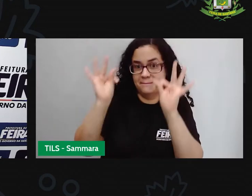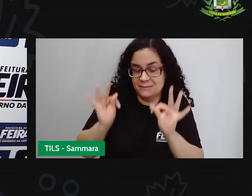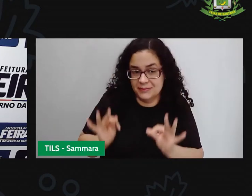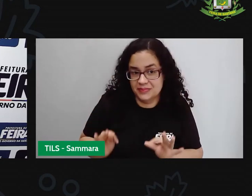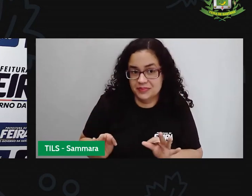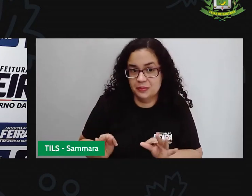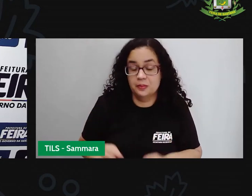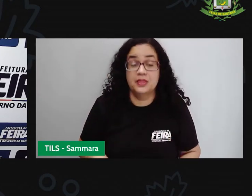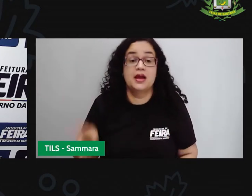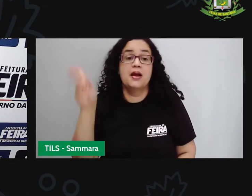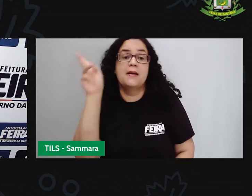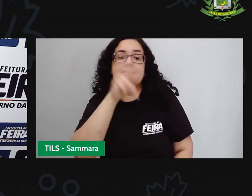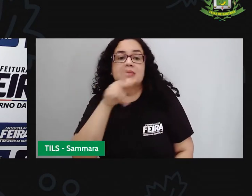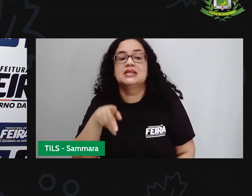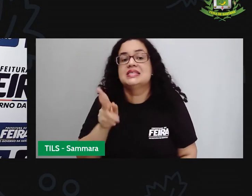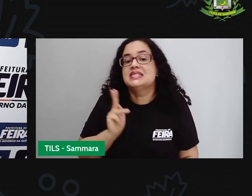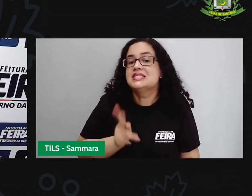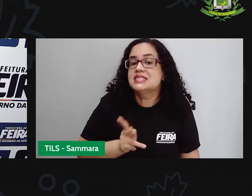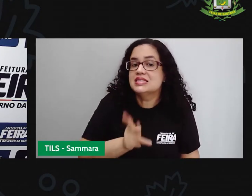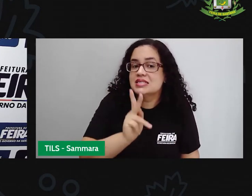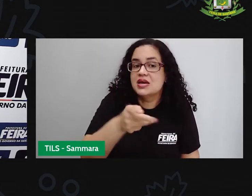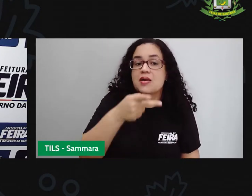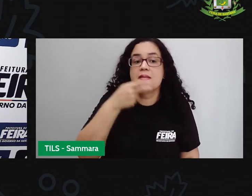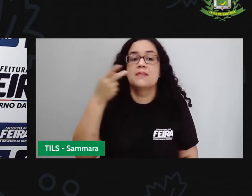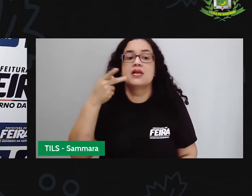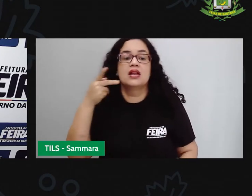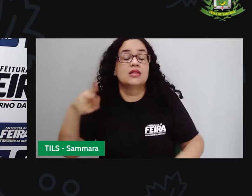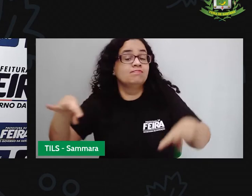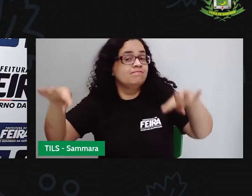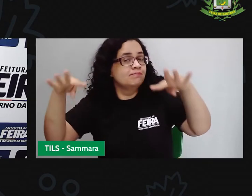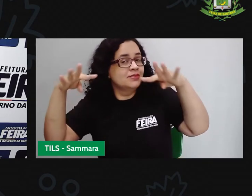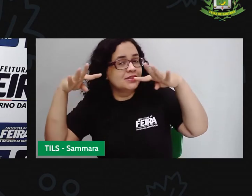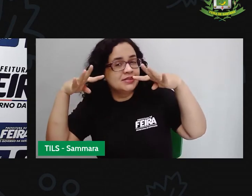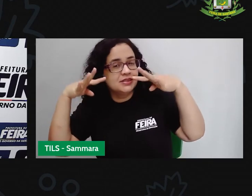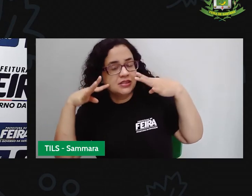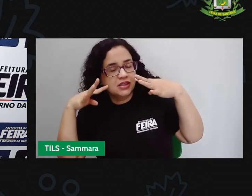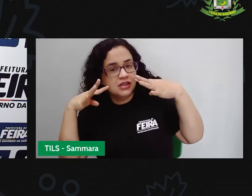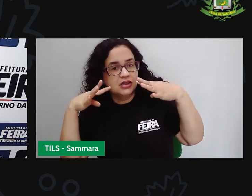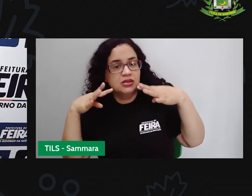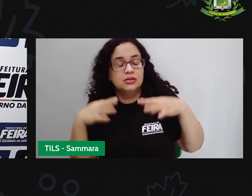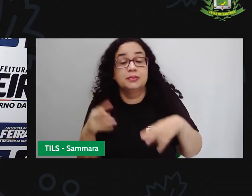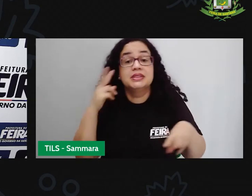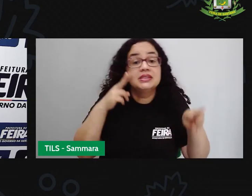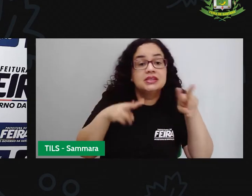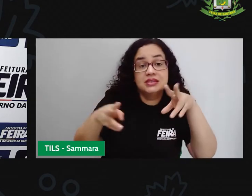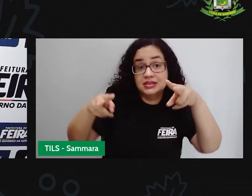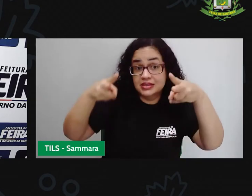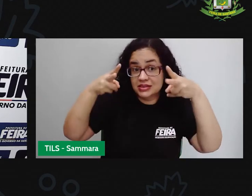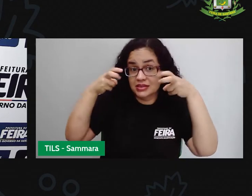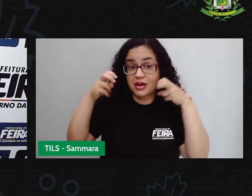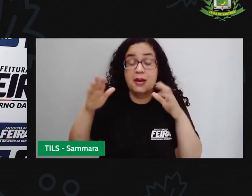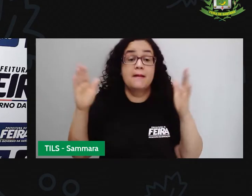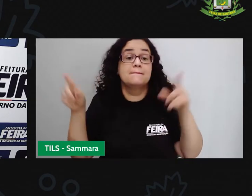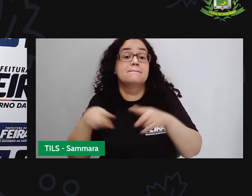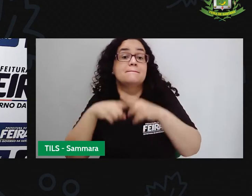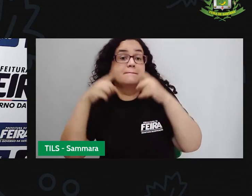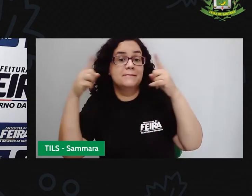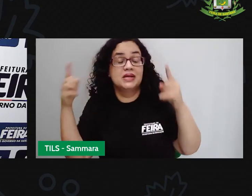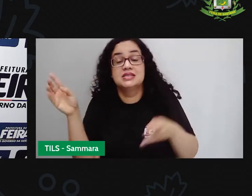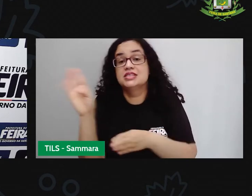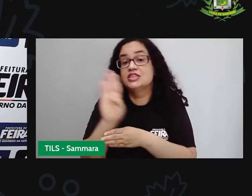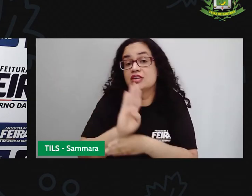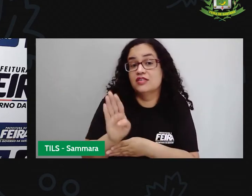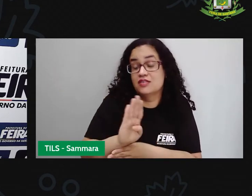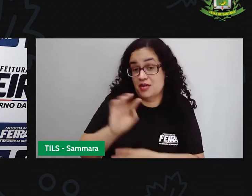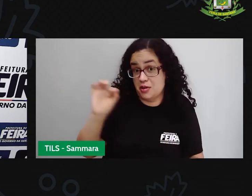Olhem só, a Pró tá sempre falando aí de ficarem com os ouvidos, com os olhos atentos, mas essa videoaula é